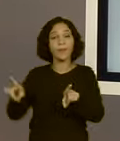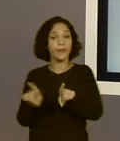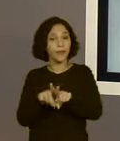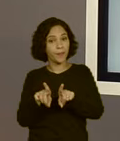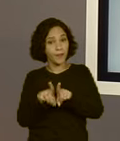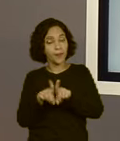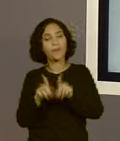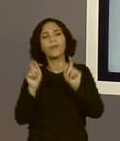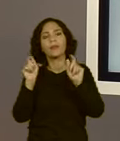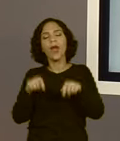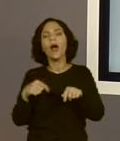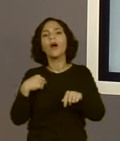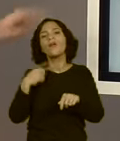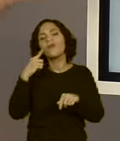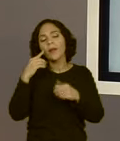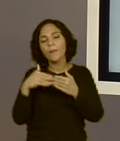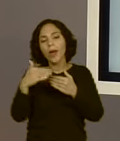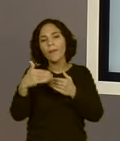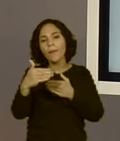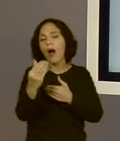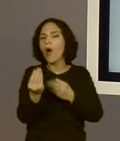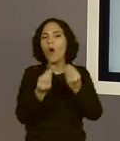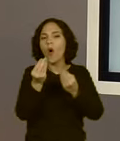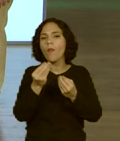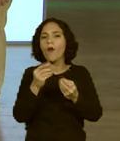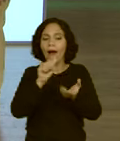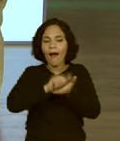possível você fazer uma previsão de gastos.